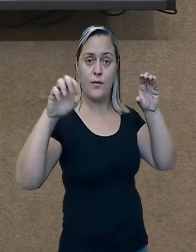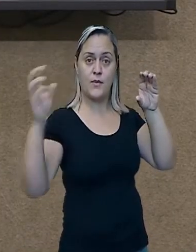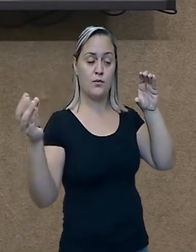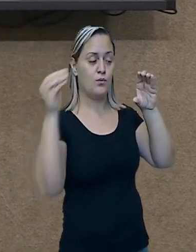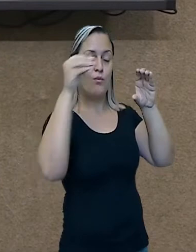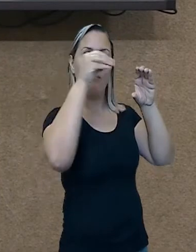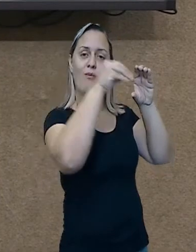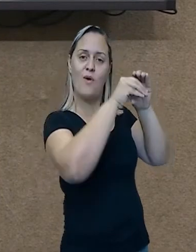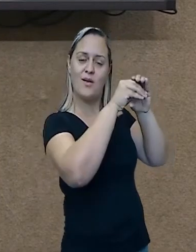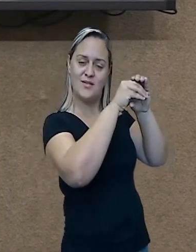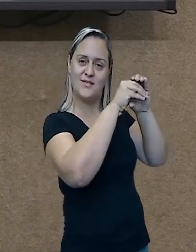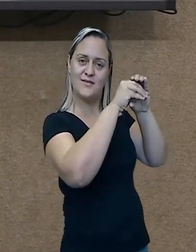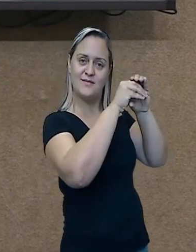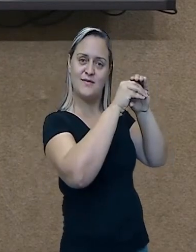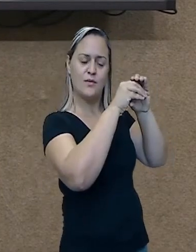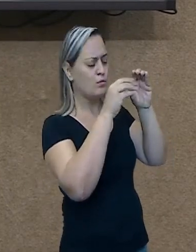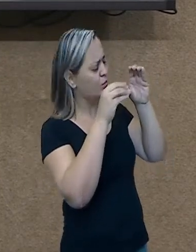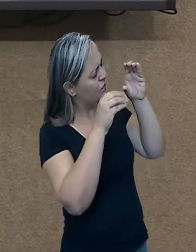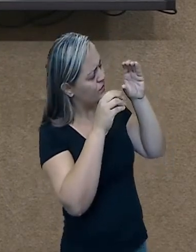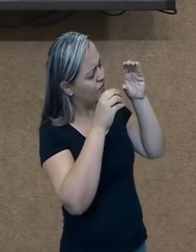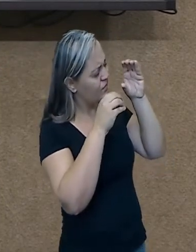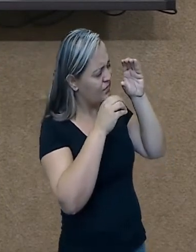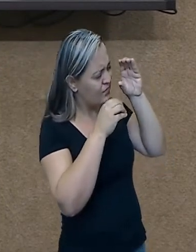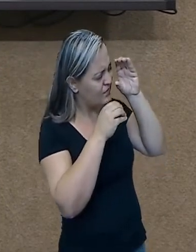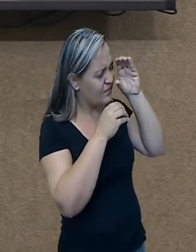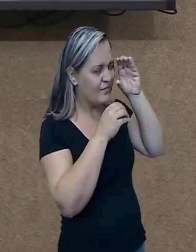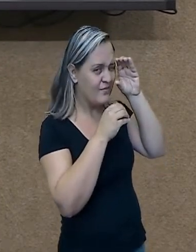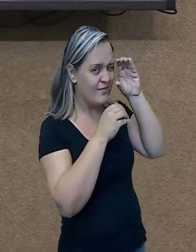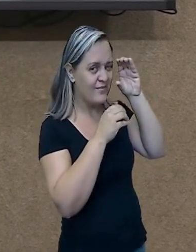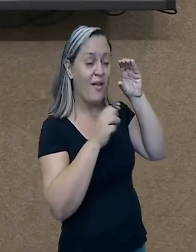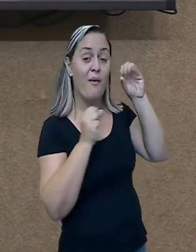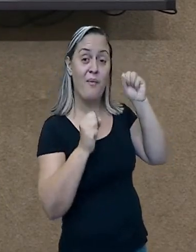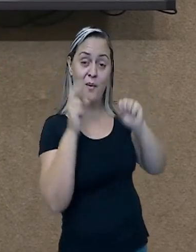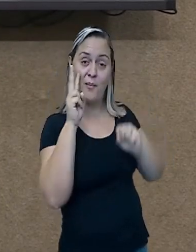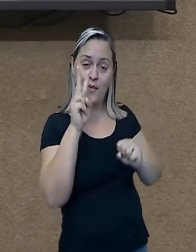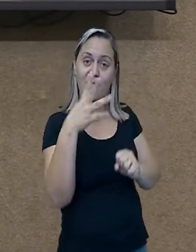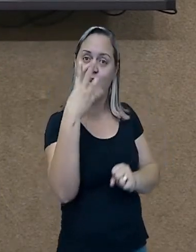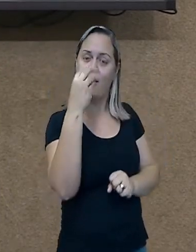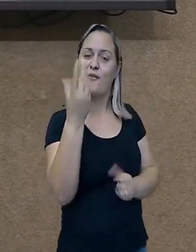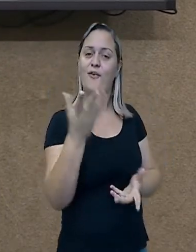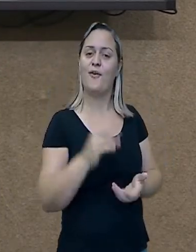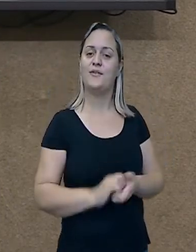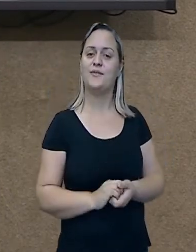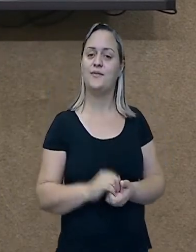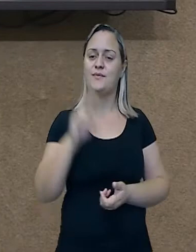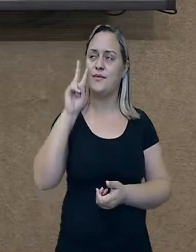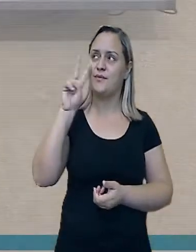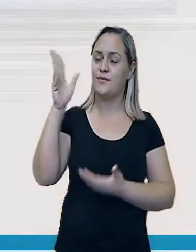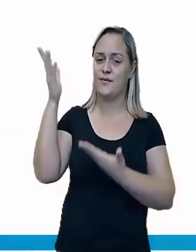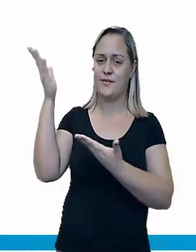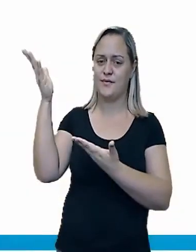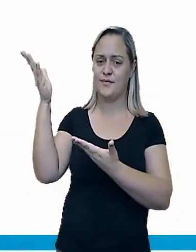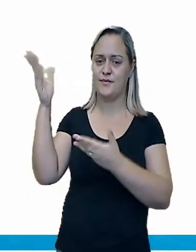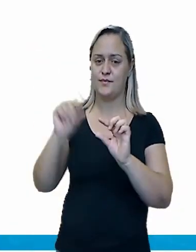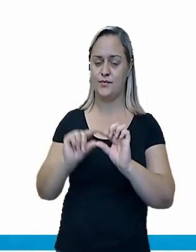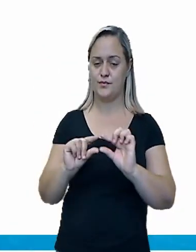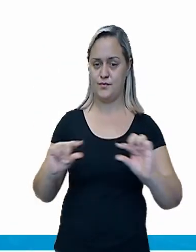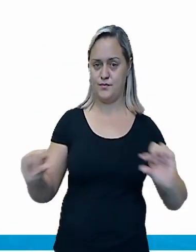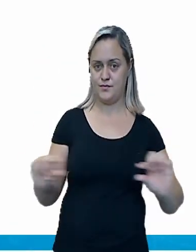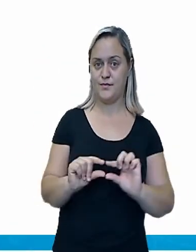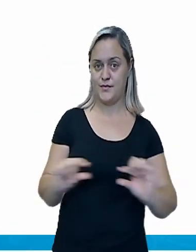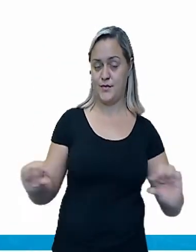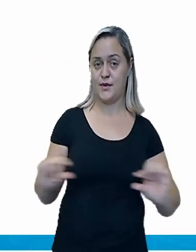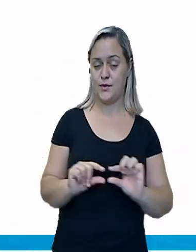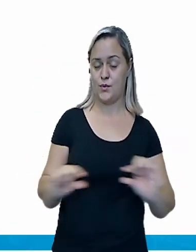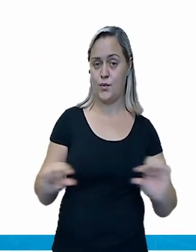Cola aqui e vê por aqui. Aí você vai ver a foto. É o monóculo. Tá vendo aqui embaixo o negativo, bem pequenininho, que é o